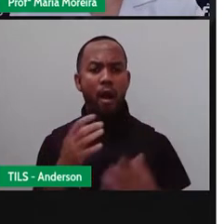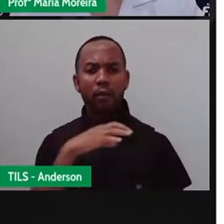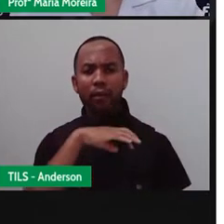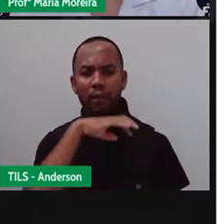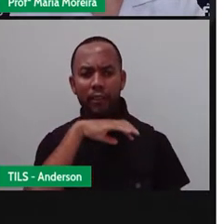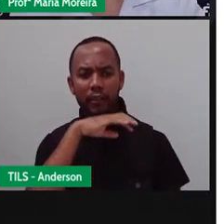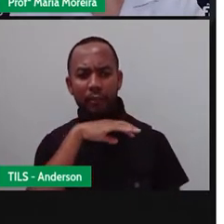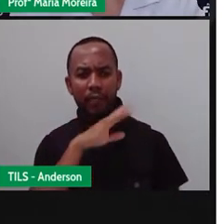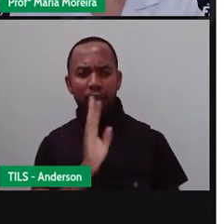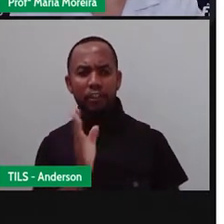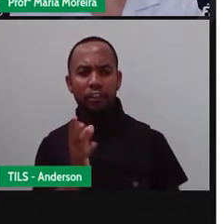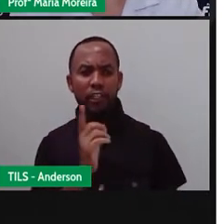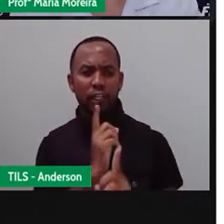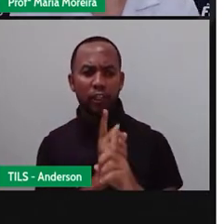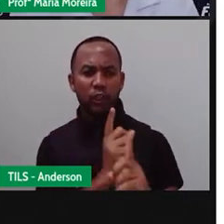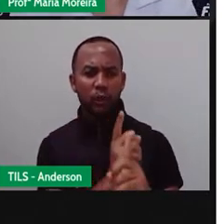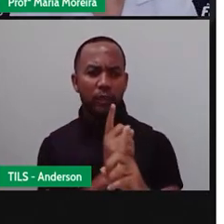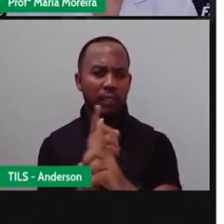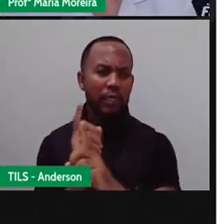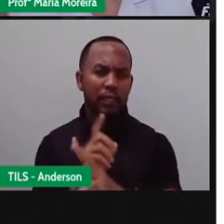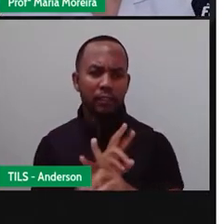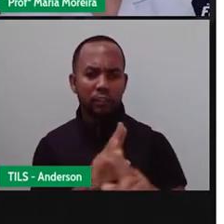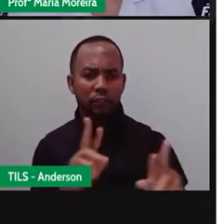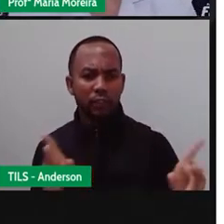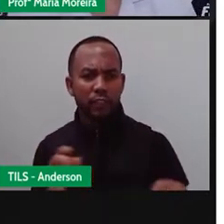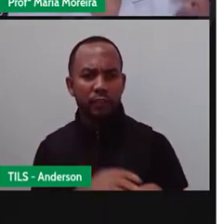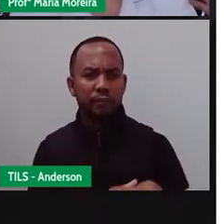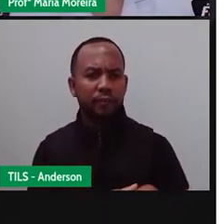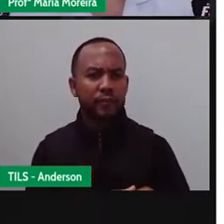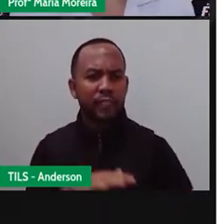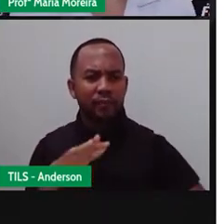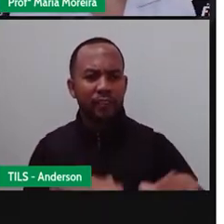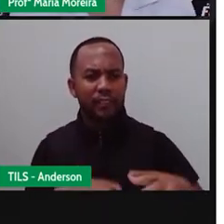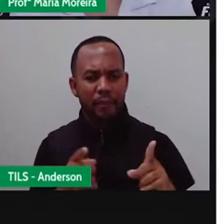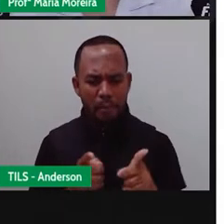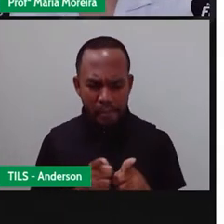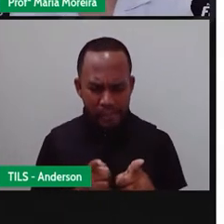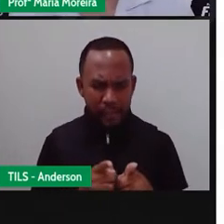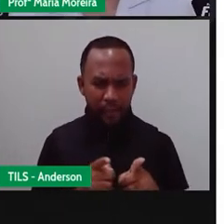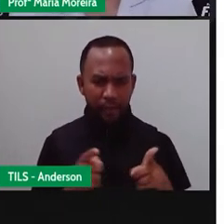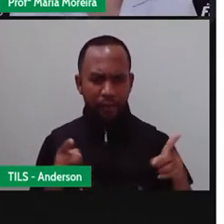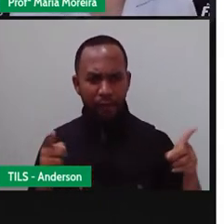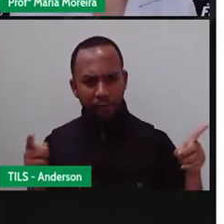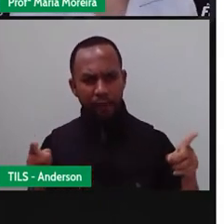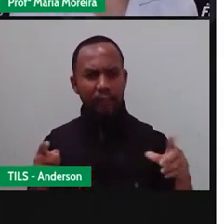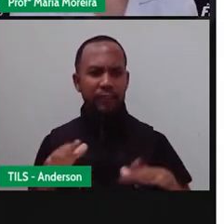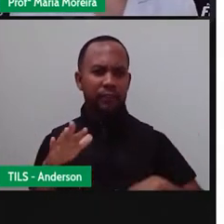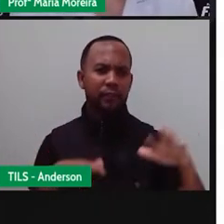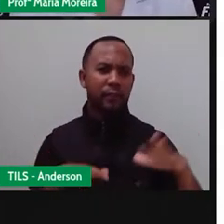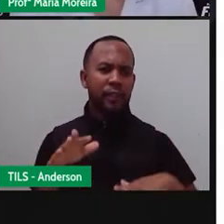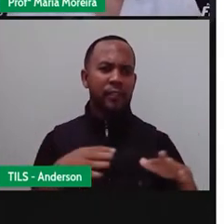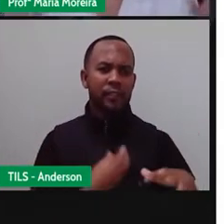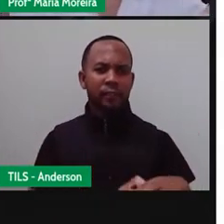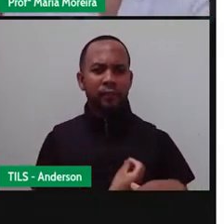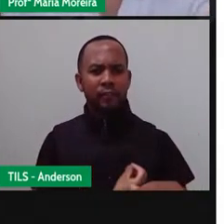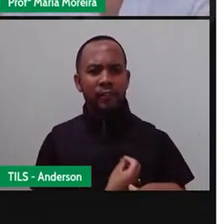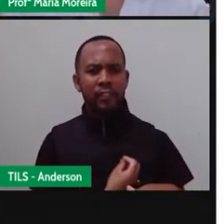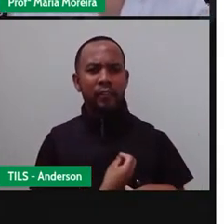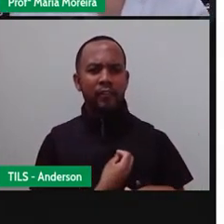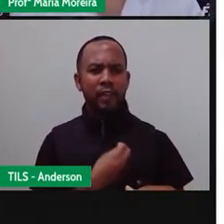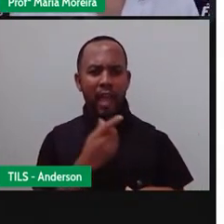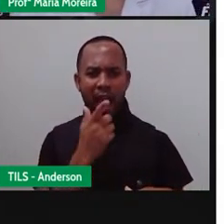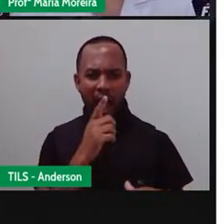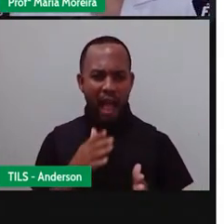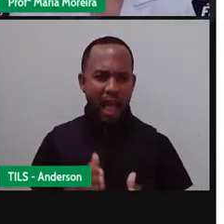encontrar? Muitos, não é isso? Bom, animais grandes, pequenos, alguns vivem na água, outros vivem na terra, alguns